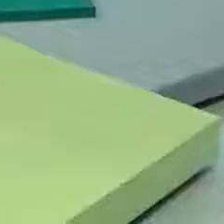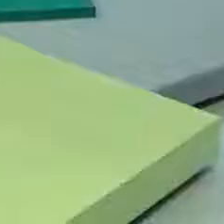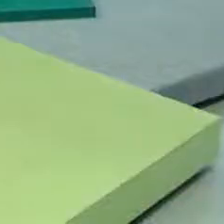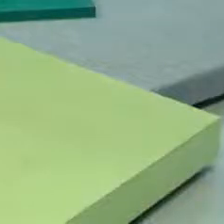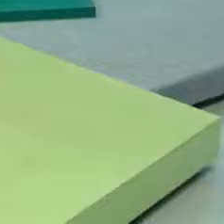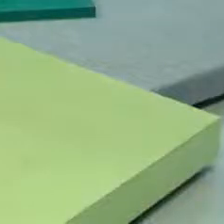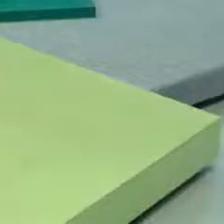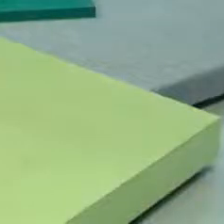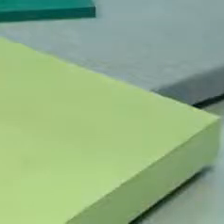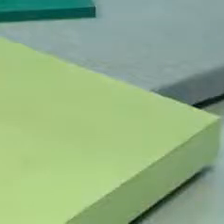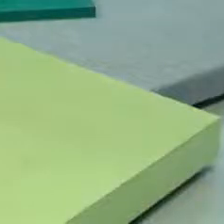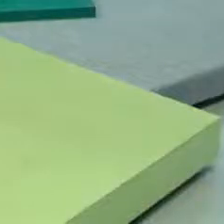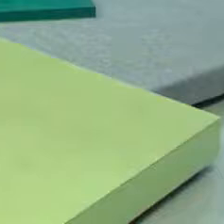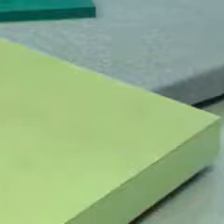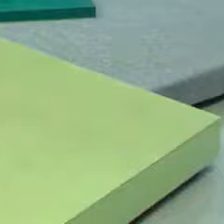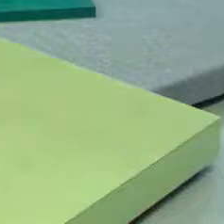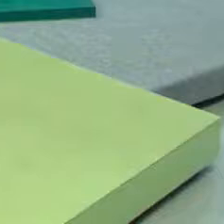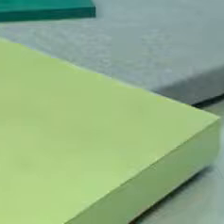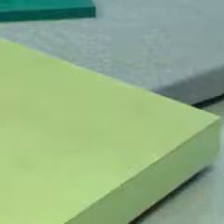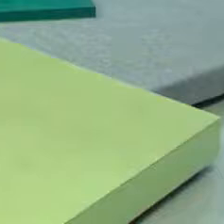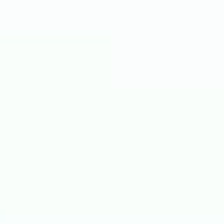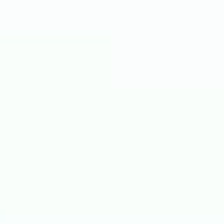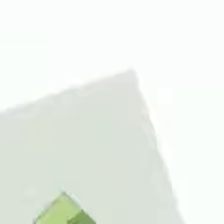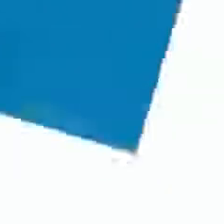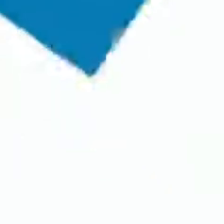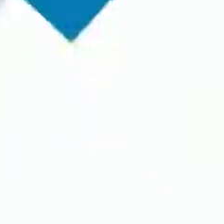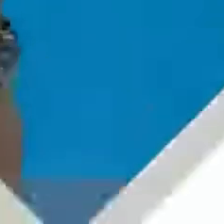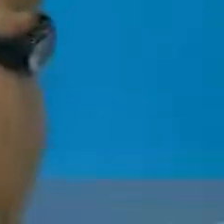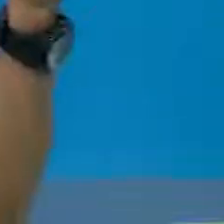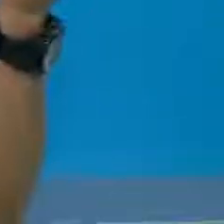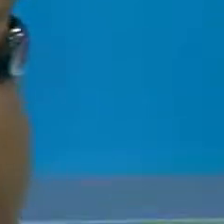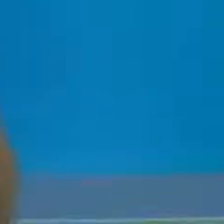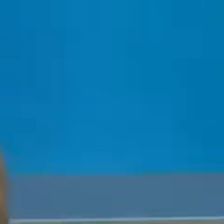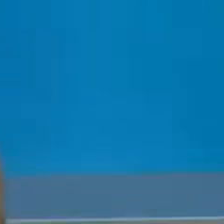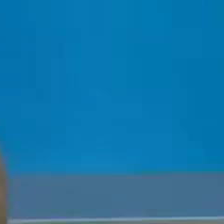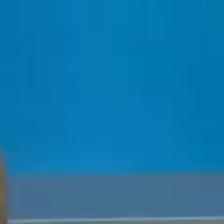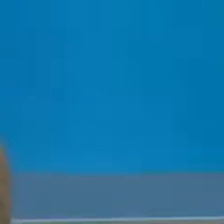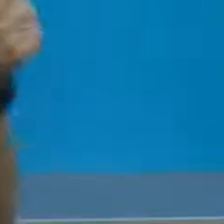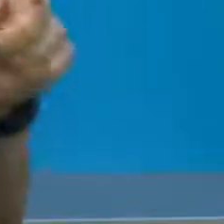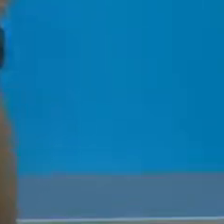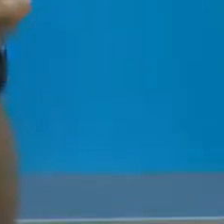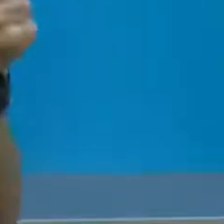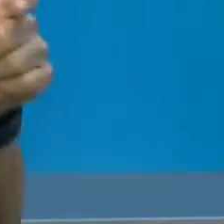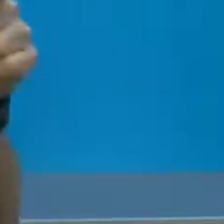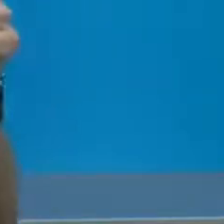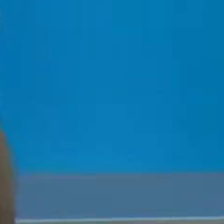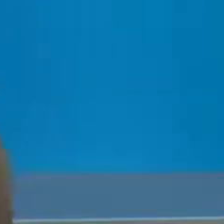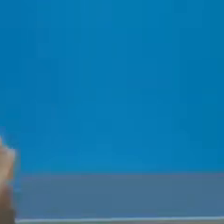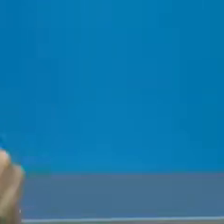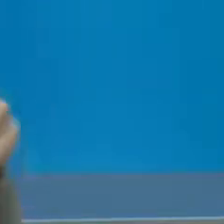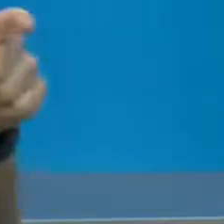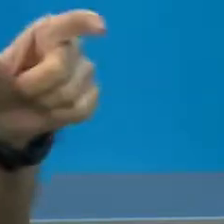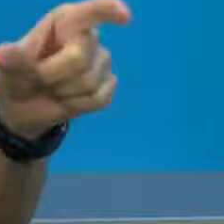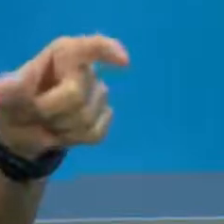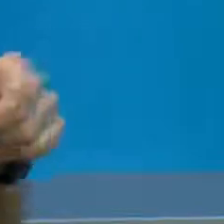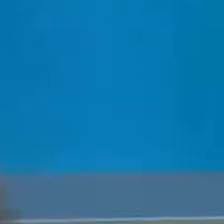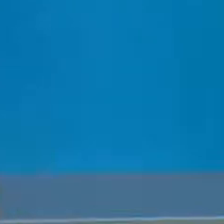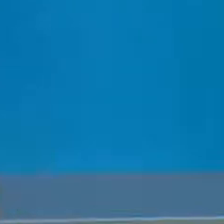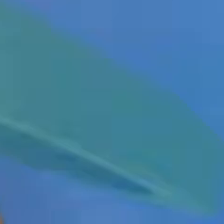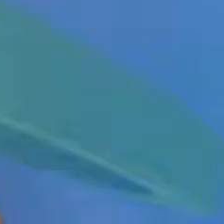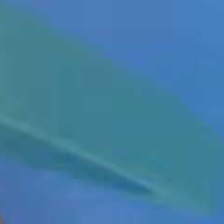aqui, Evandro, Vitor Monteiro e Daniel Santana. Estaremos debatendo os principais assuntos do mundo